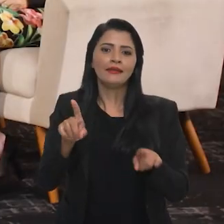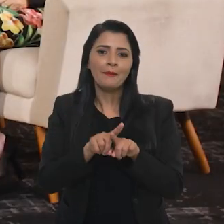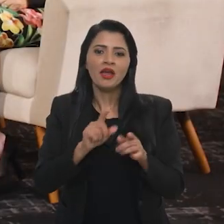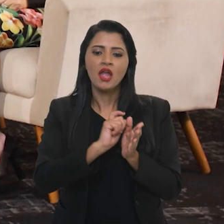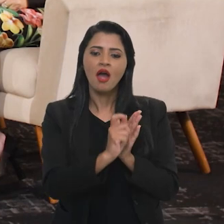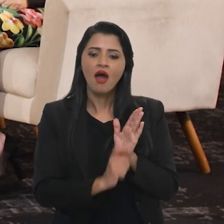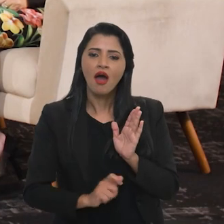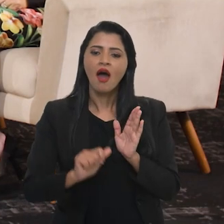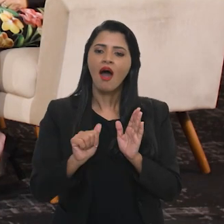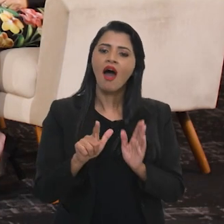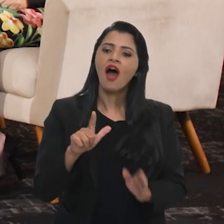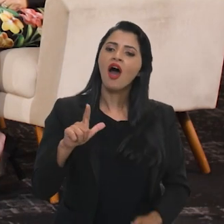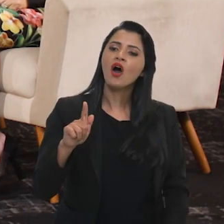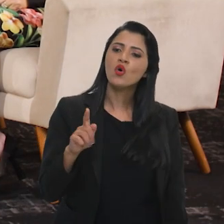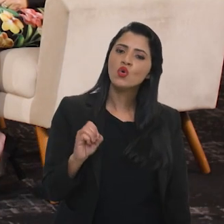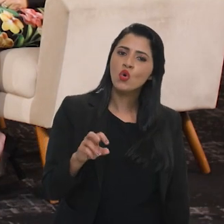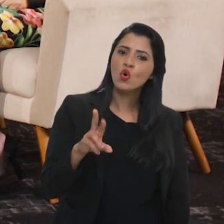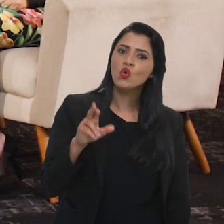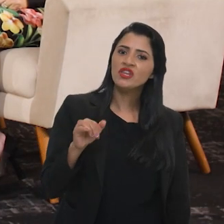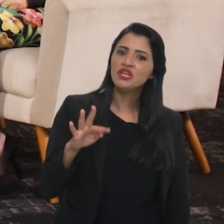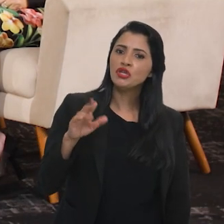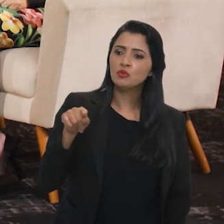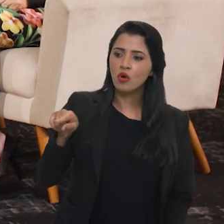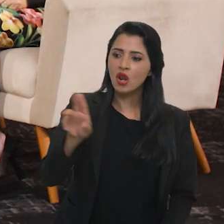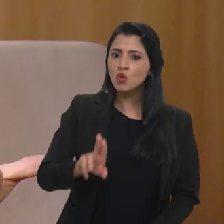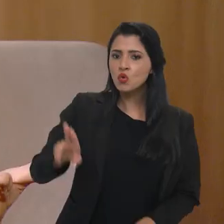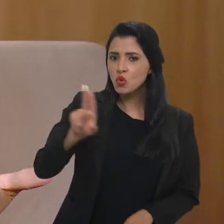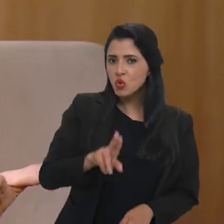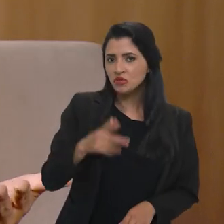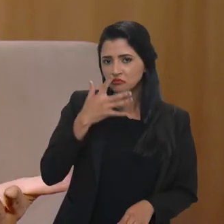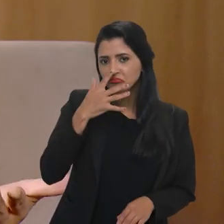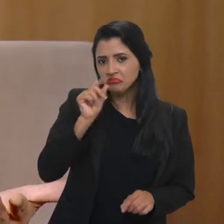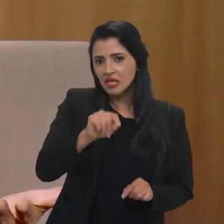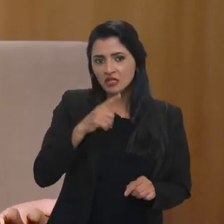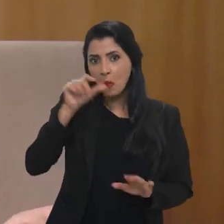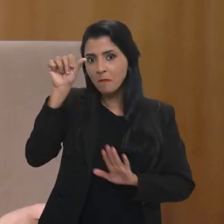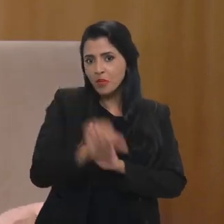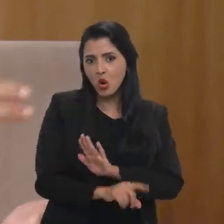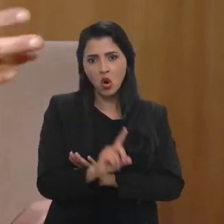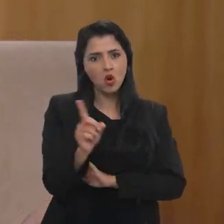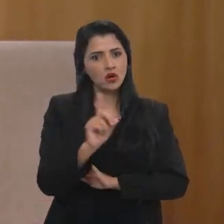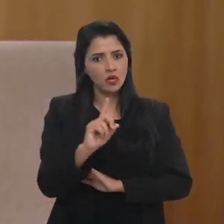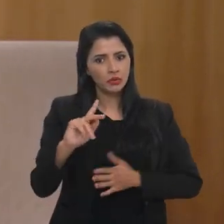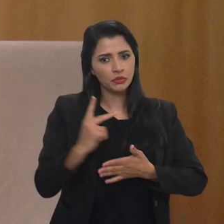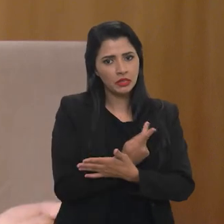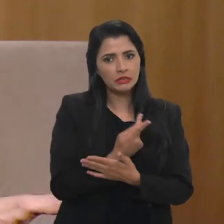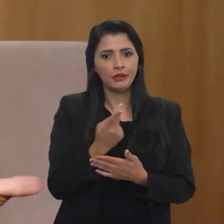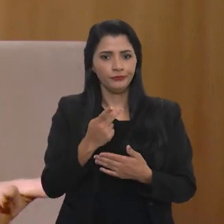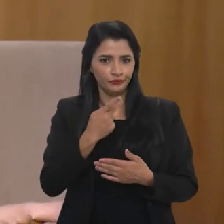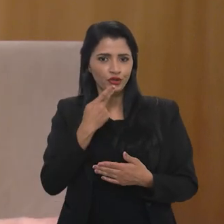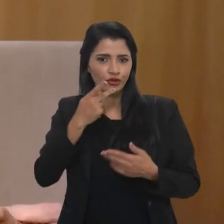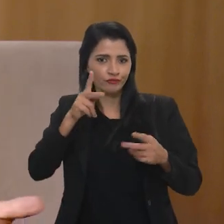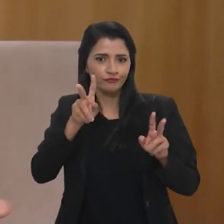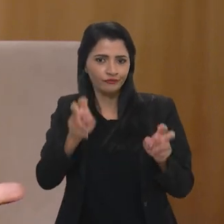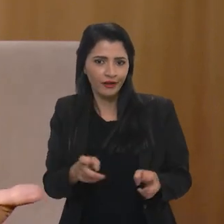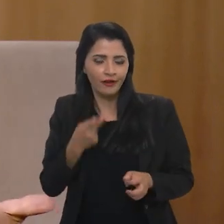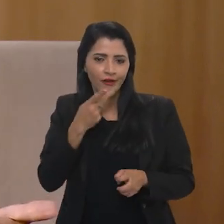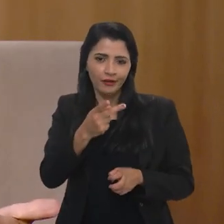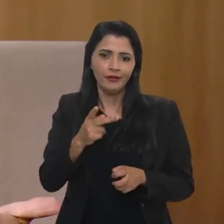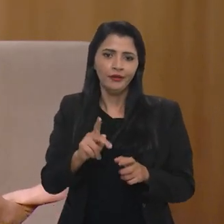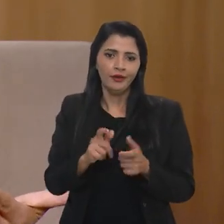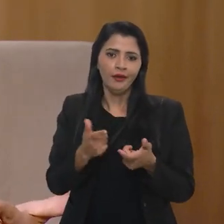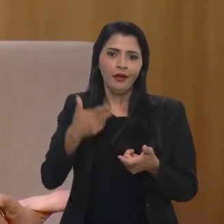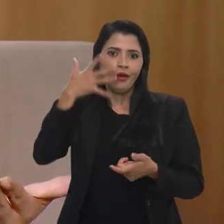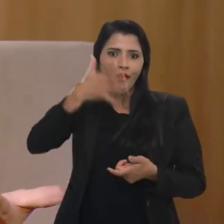algoritmos que ela está usando, se ela está trabalhando esses algoritmos, para que eles não piorem essas crises sistêmicas que a gente está falando, de